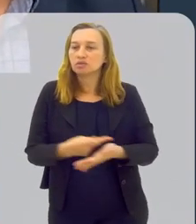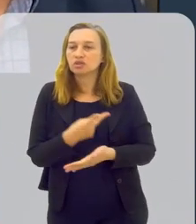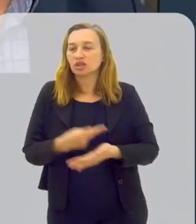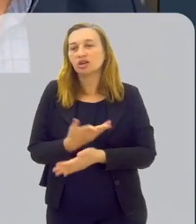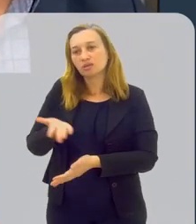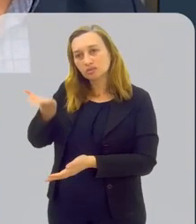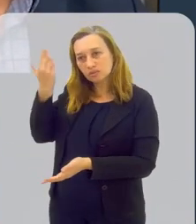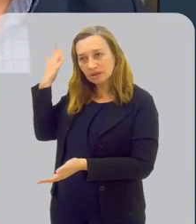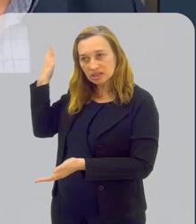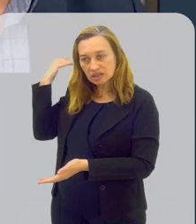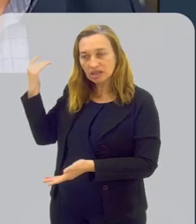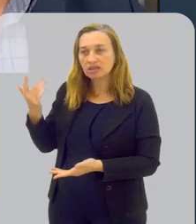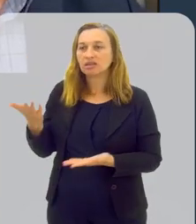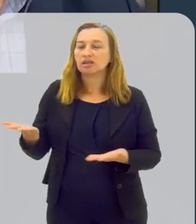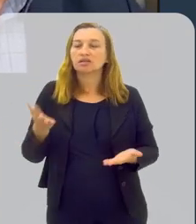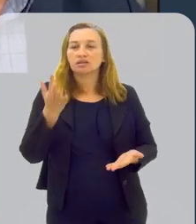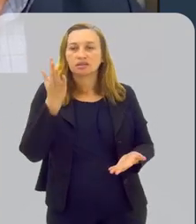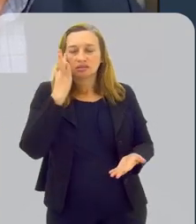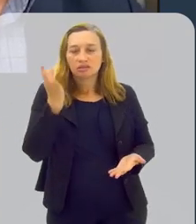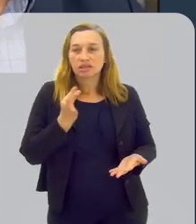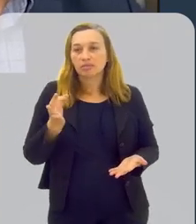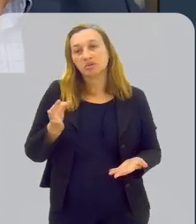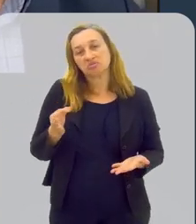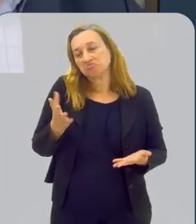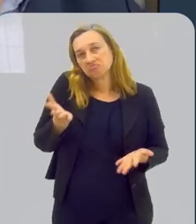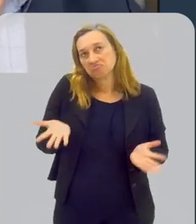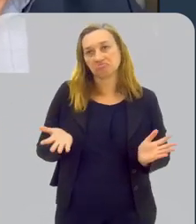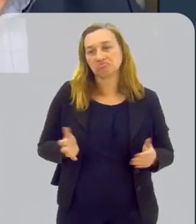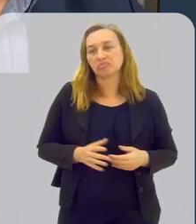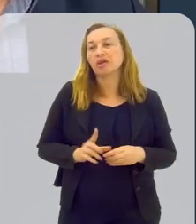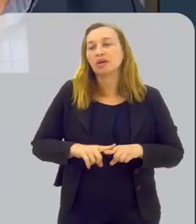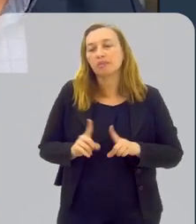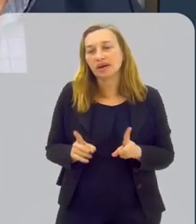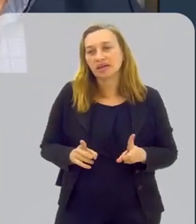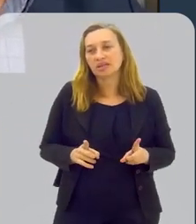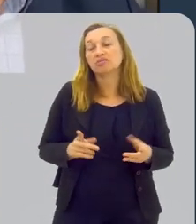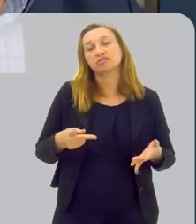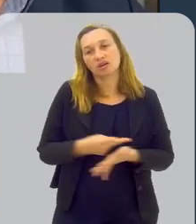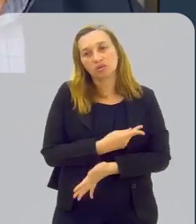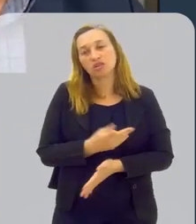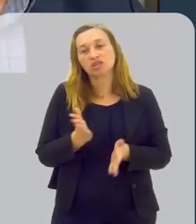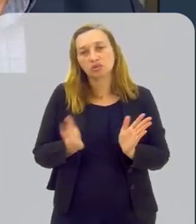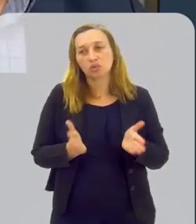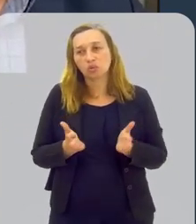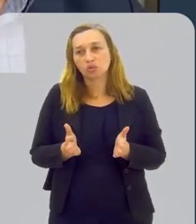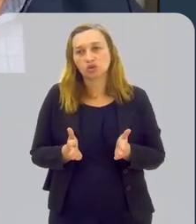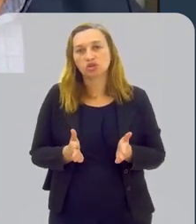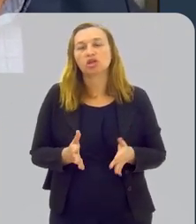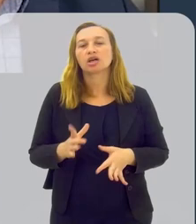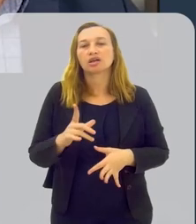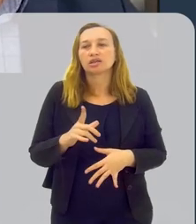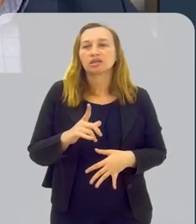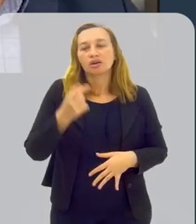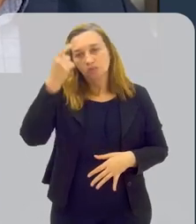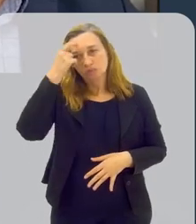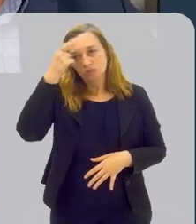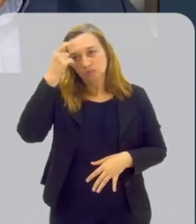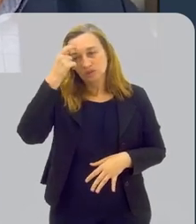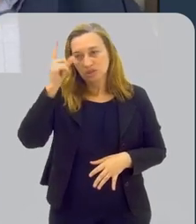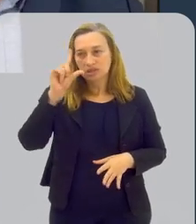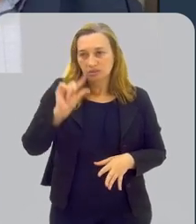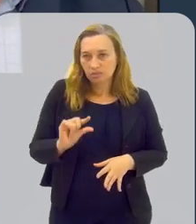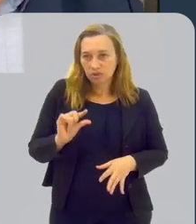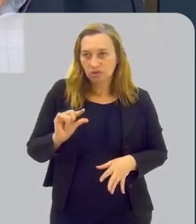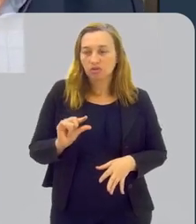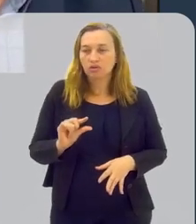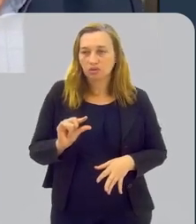gente fez no passado. Talvez sem saber, ou não sei. Mas o que está acontecendo hoje é que existe uma consciência